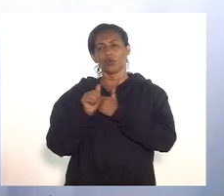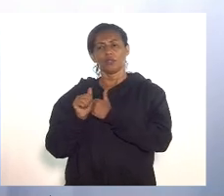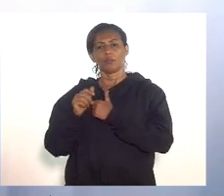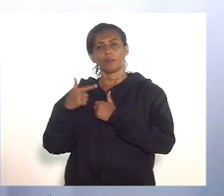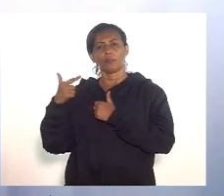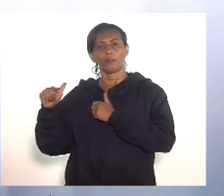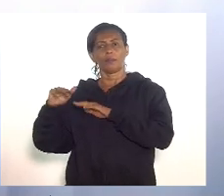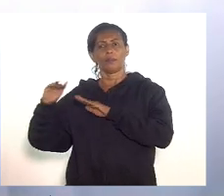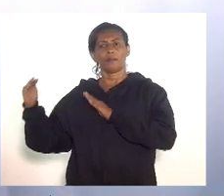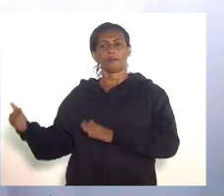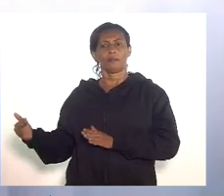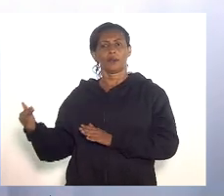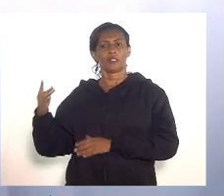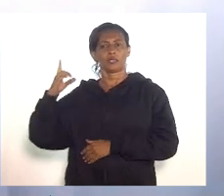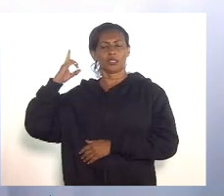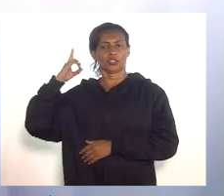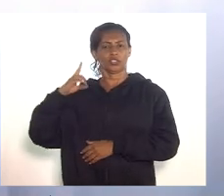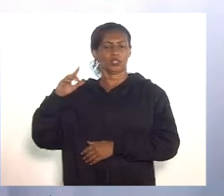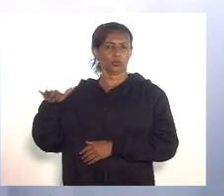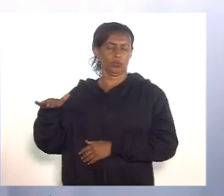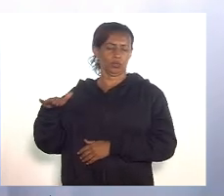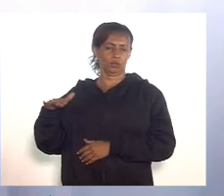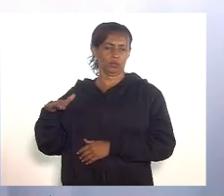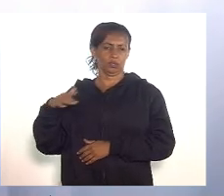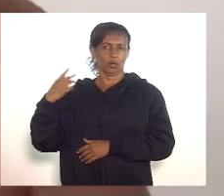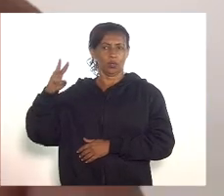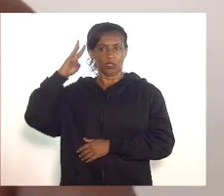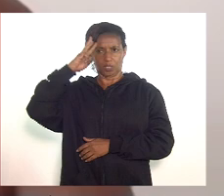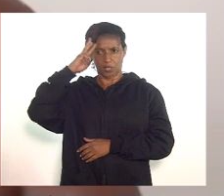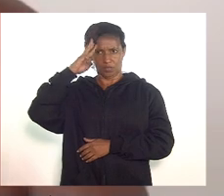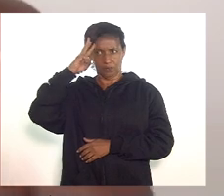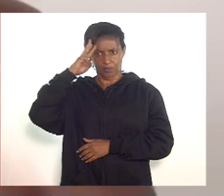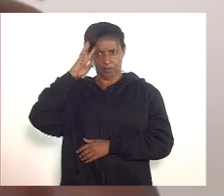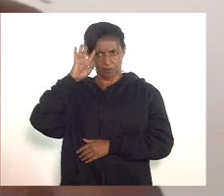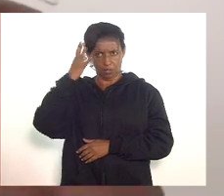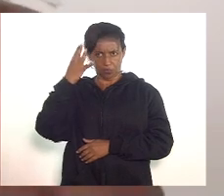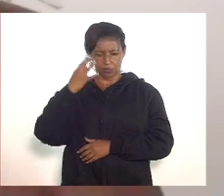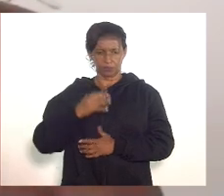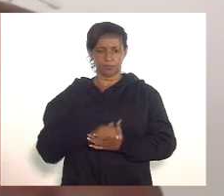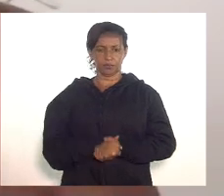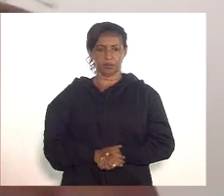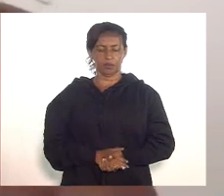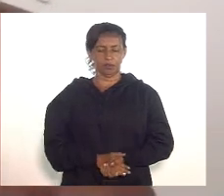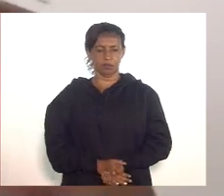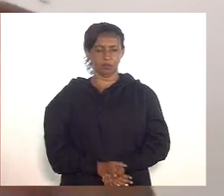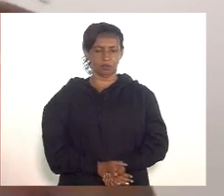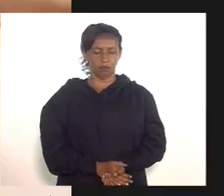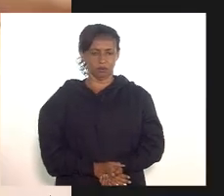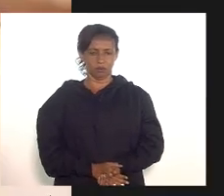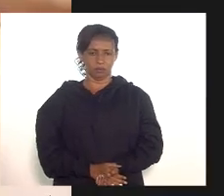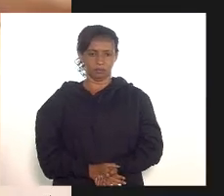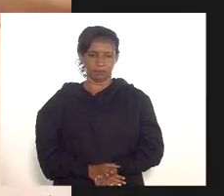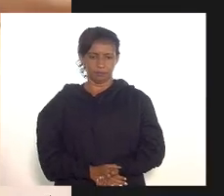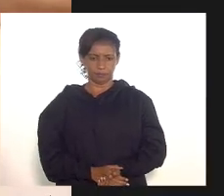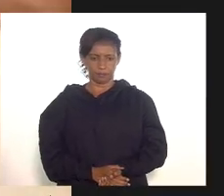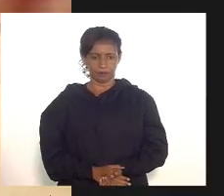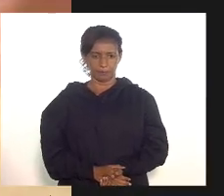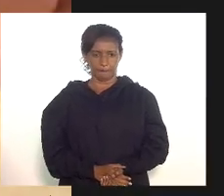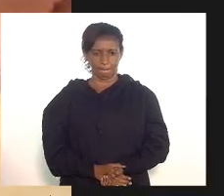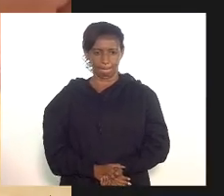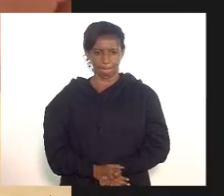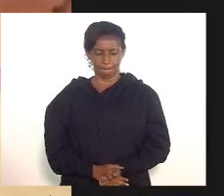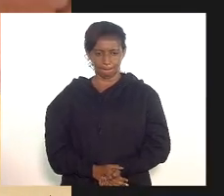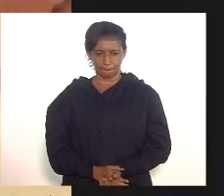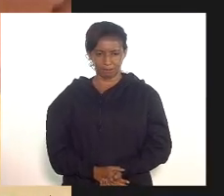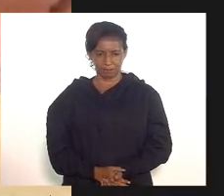decidido na próxima terça-feira ok obrigada deputada pois não deputado